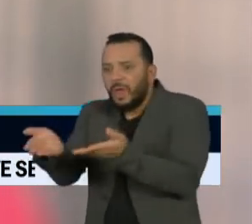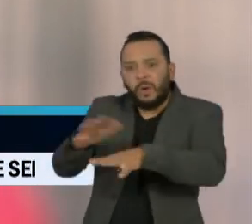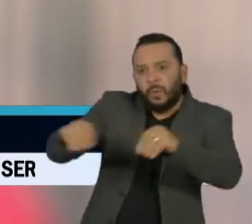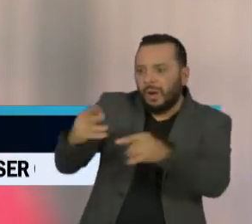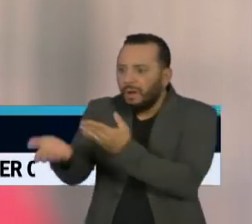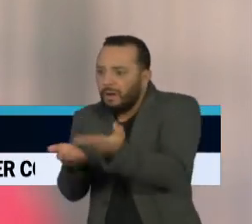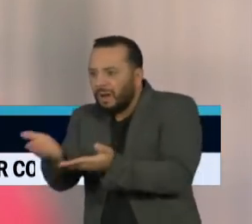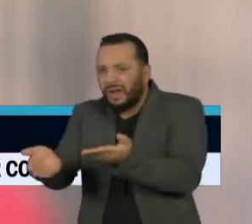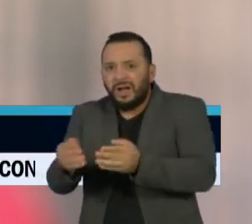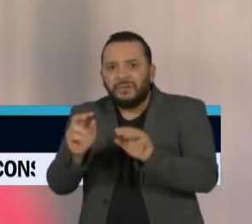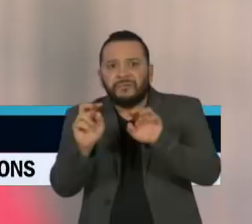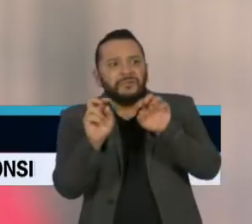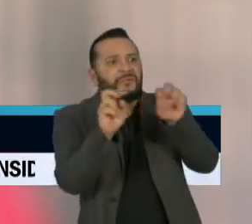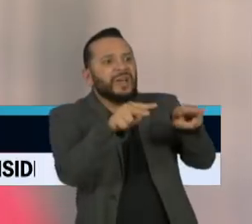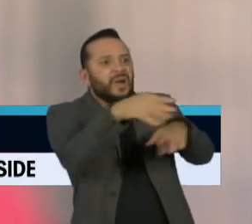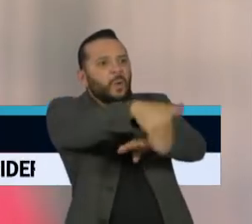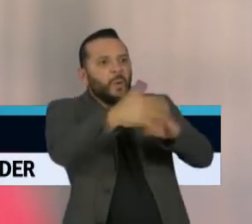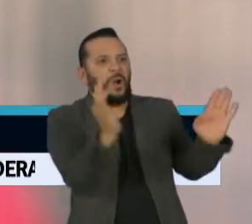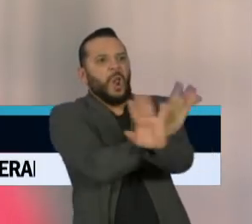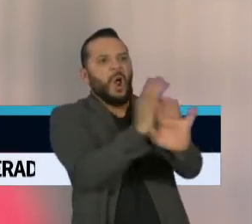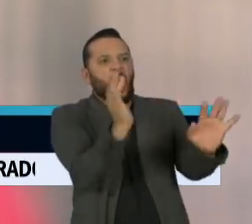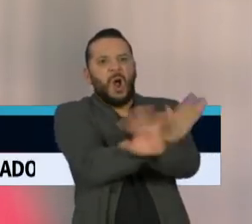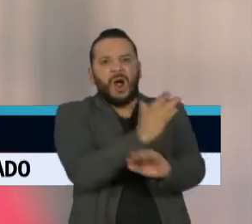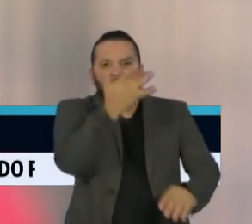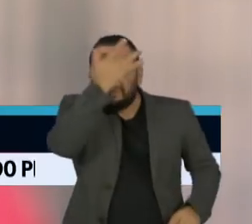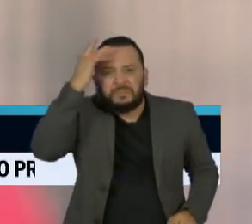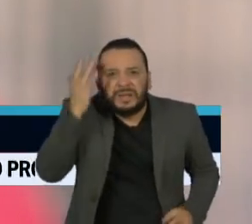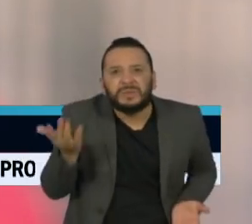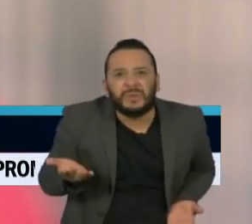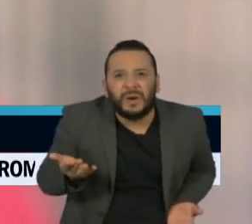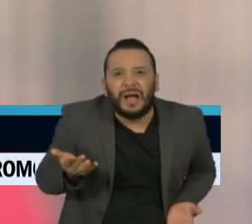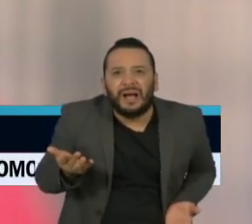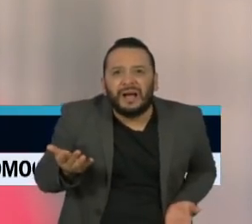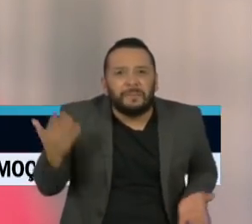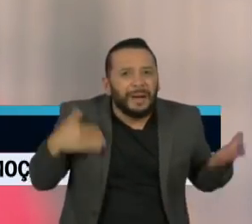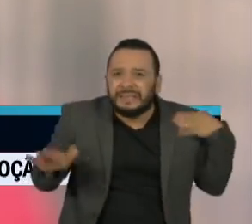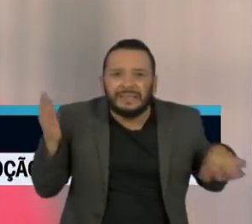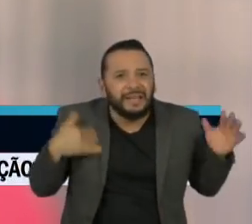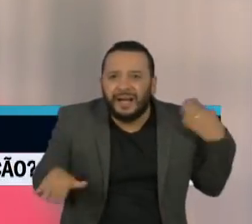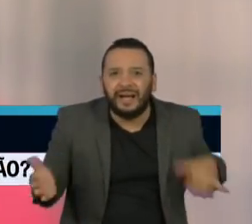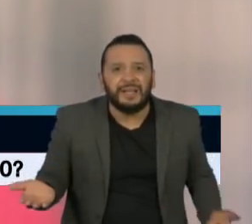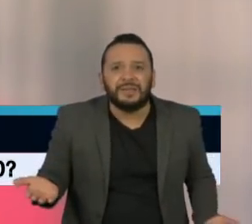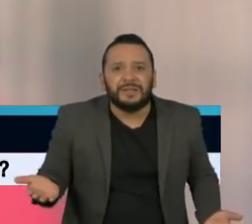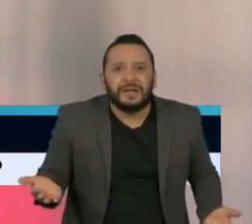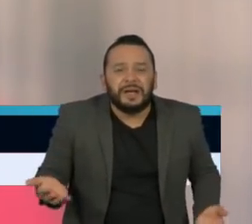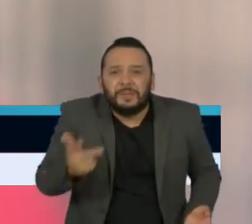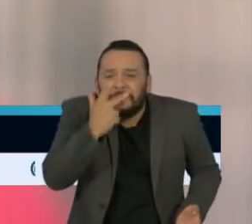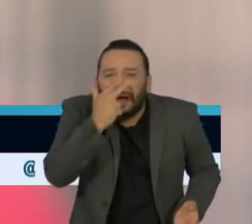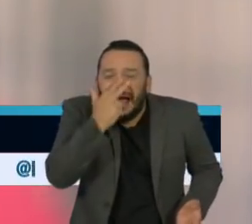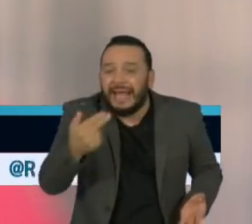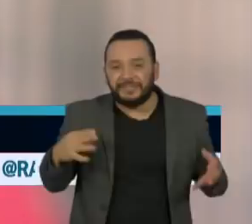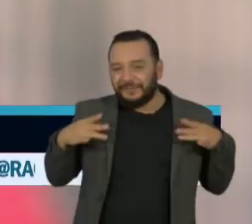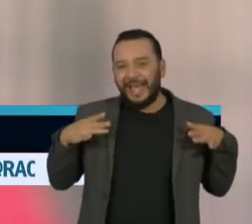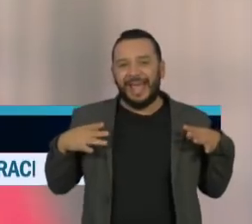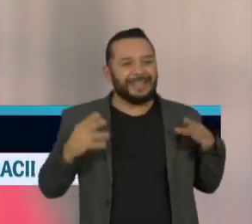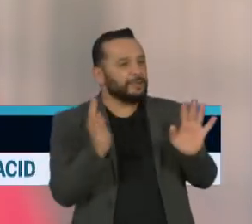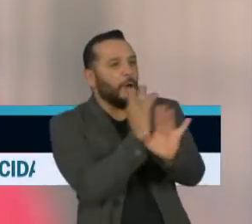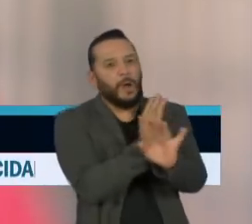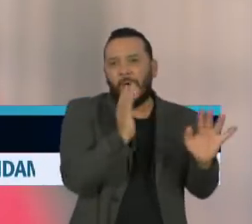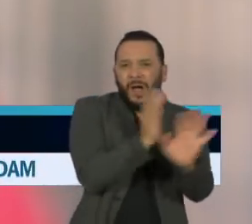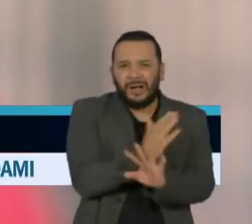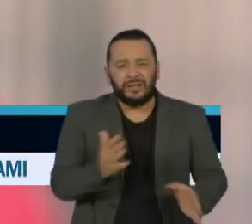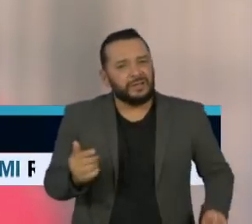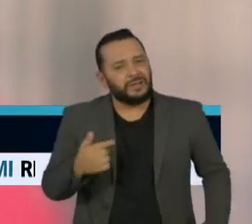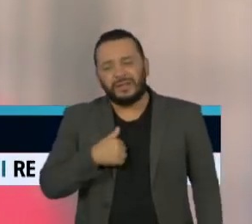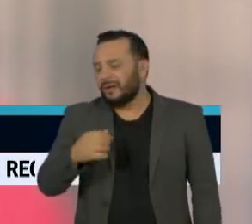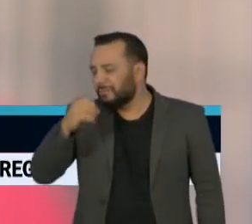olha do lado de fora e o pessoal fazendo caminhada, é como se tivesse uma coluna de férias. E o que